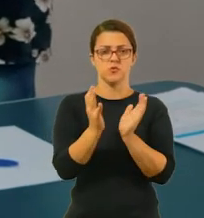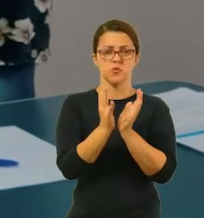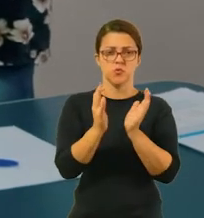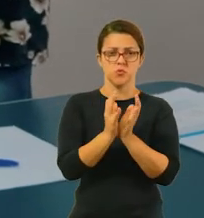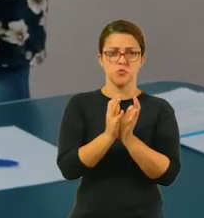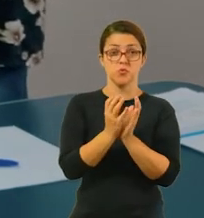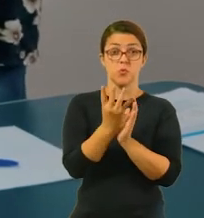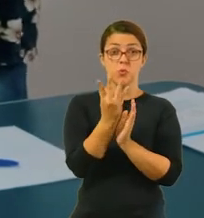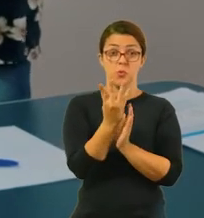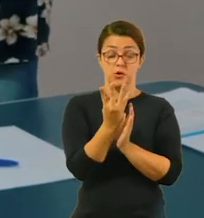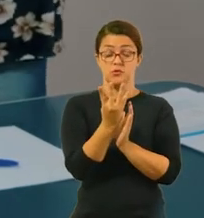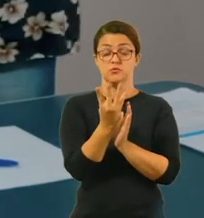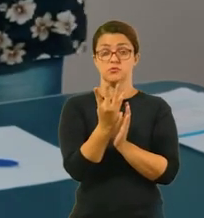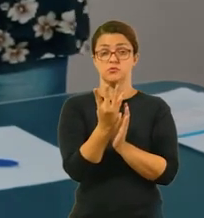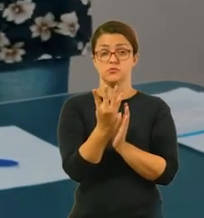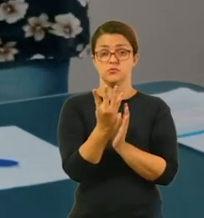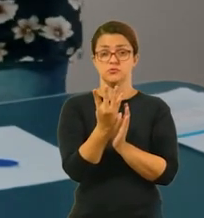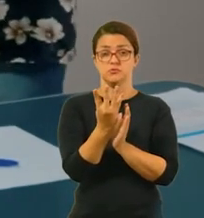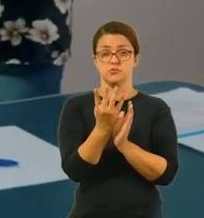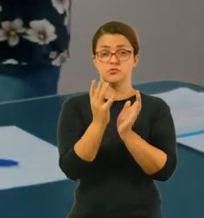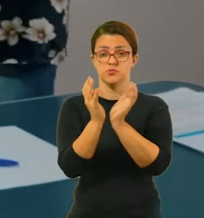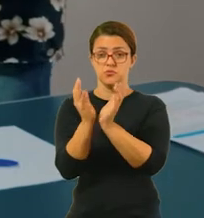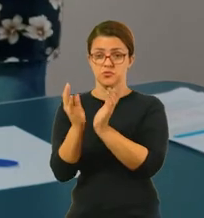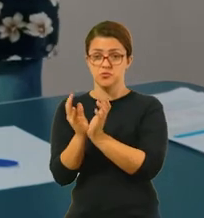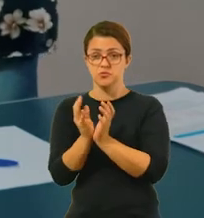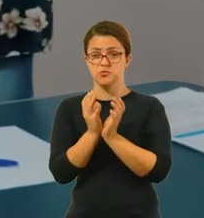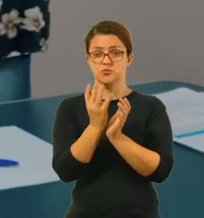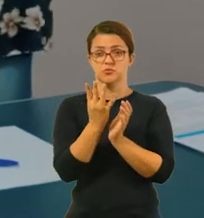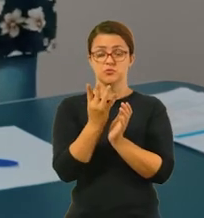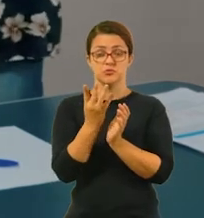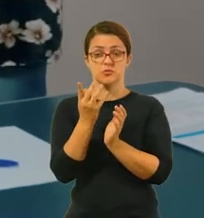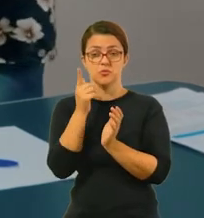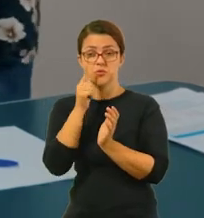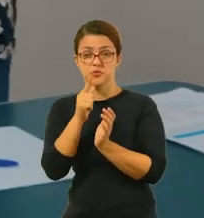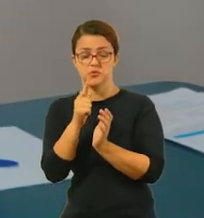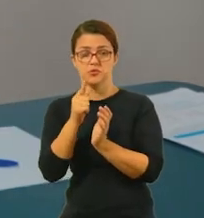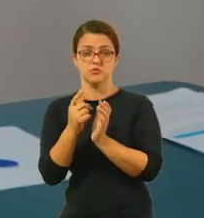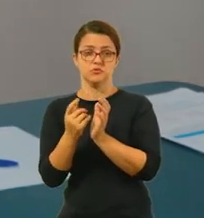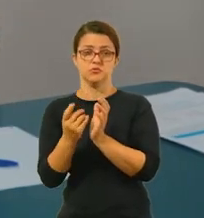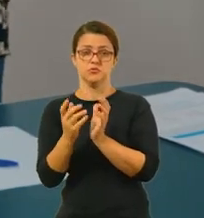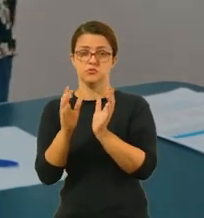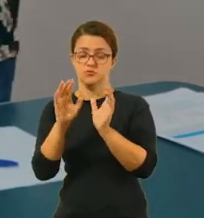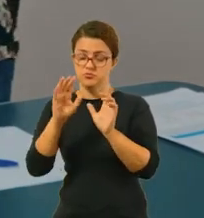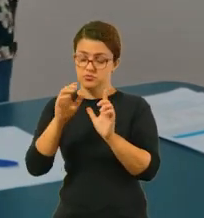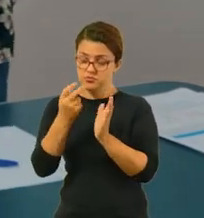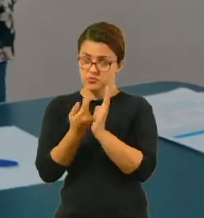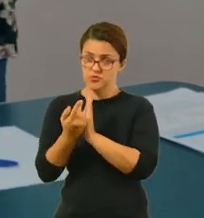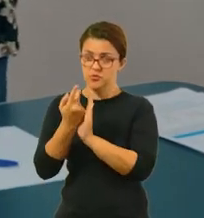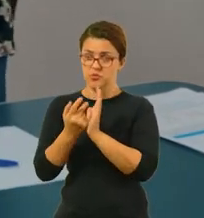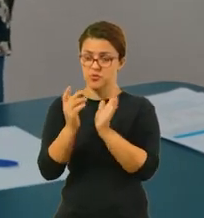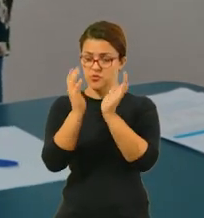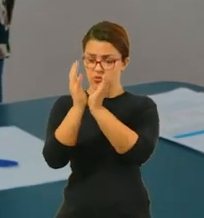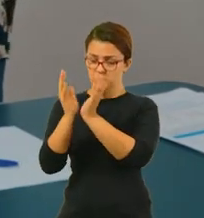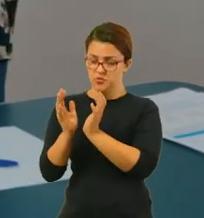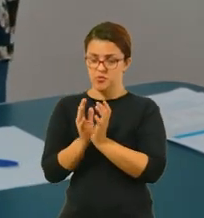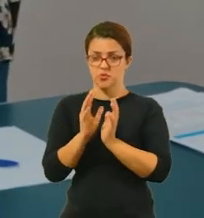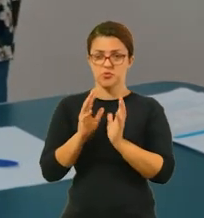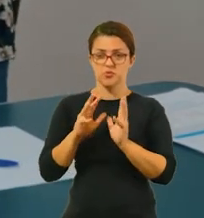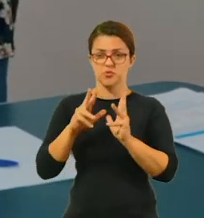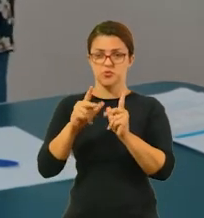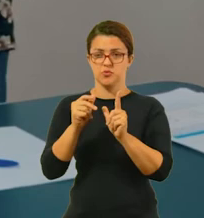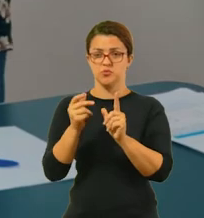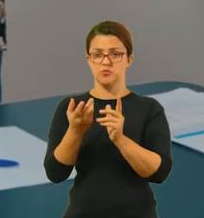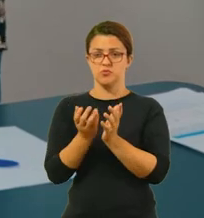círculos, no máximo, podemos formar? E se sobrou algum dentro desse agrupamento aqui, ó, de todos os círculos